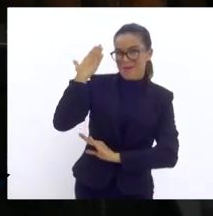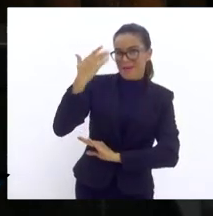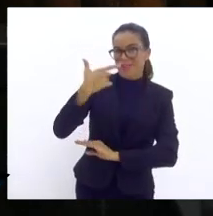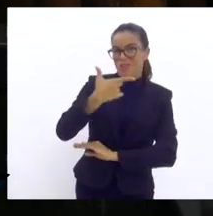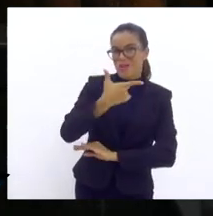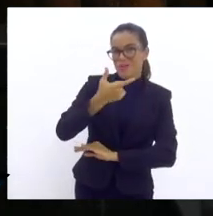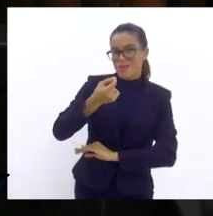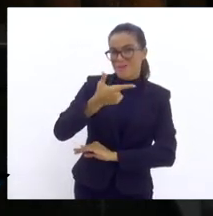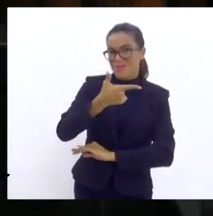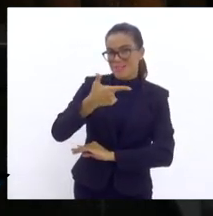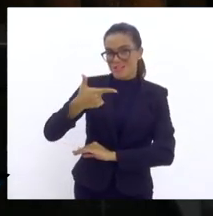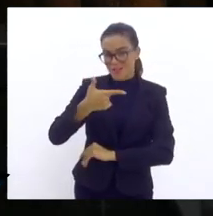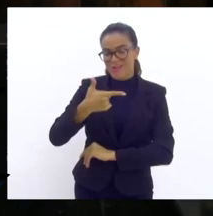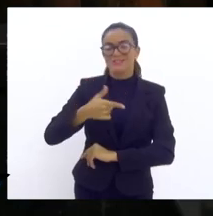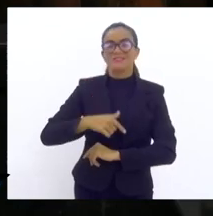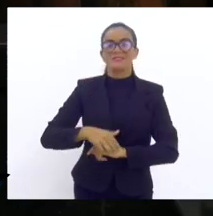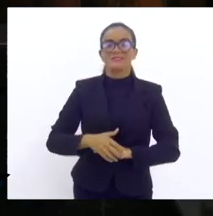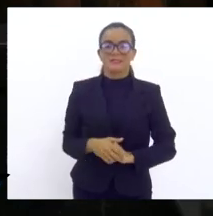Bom,